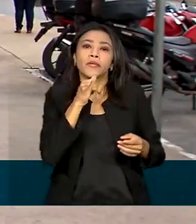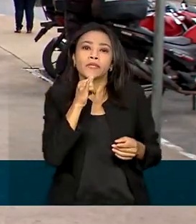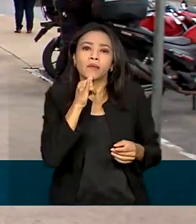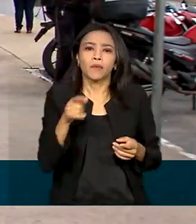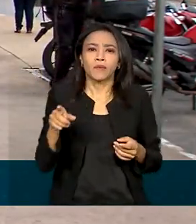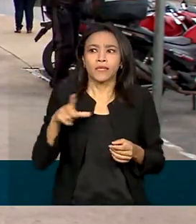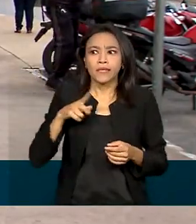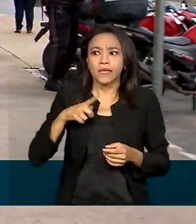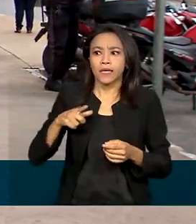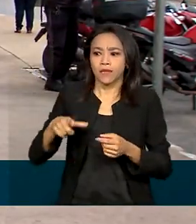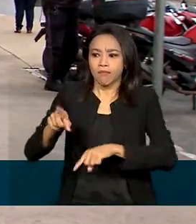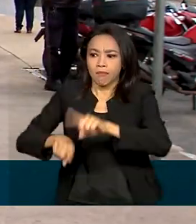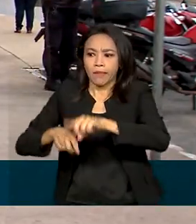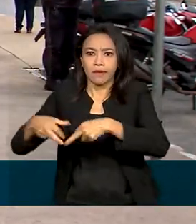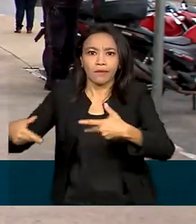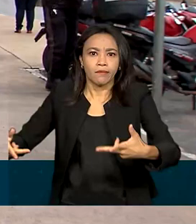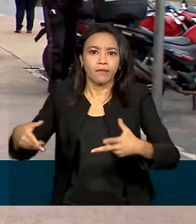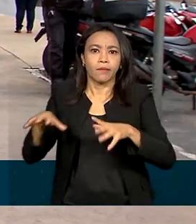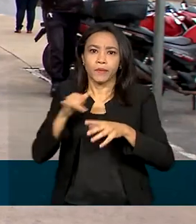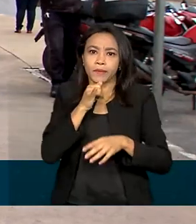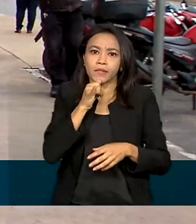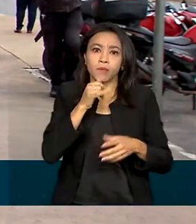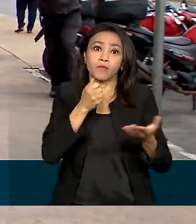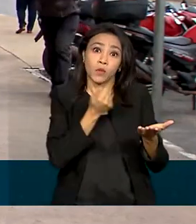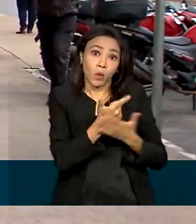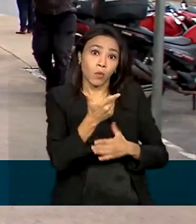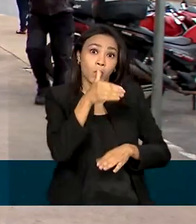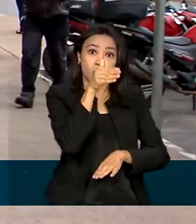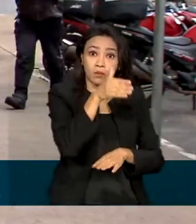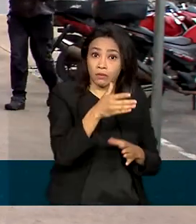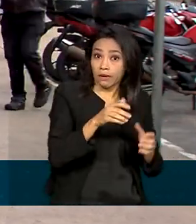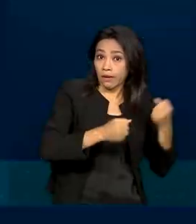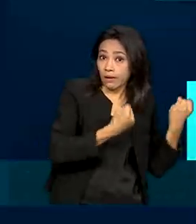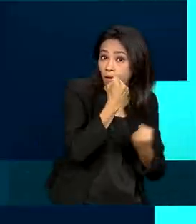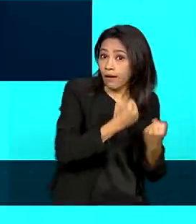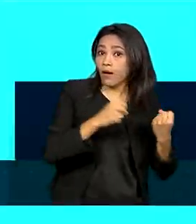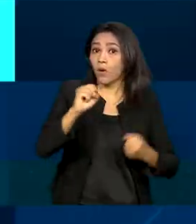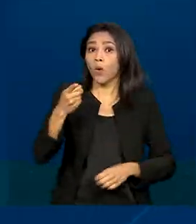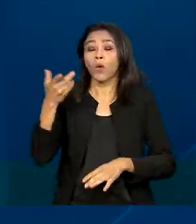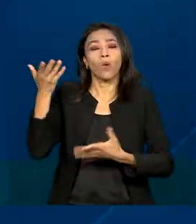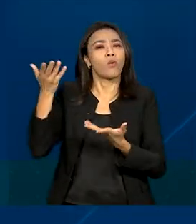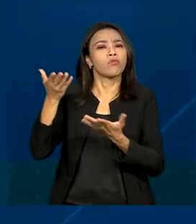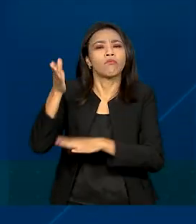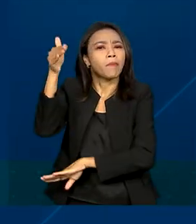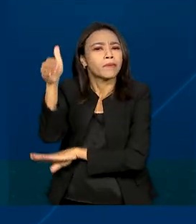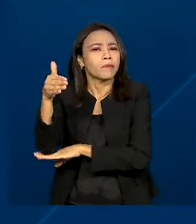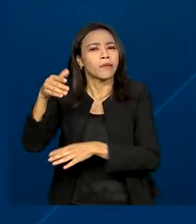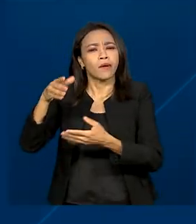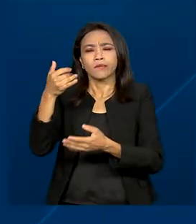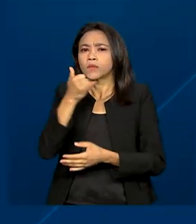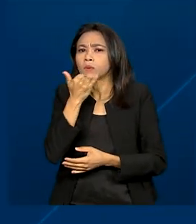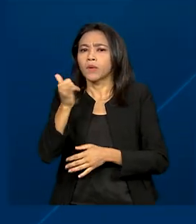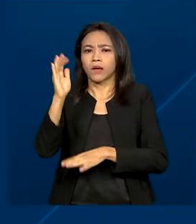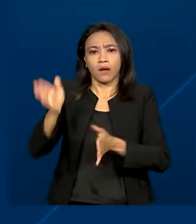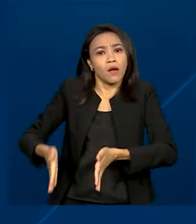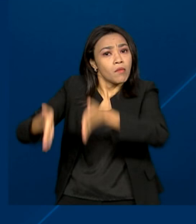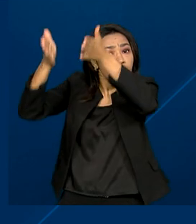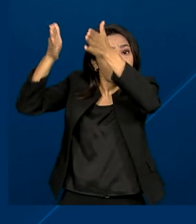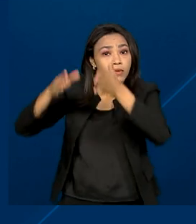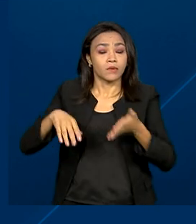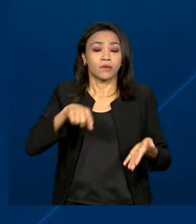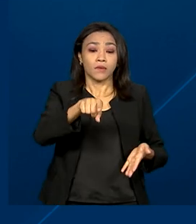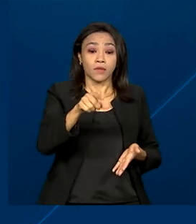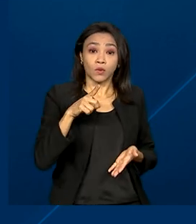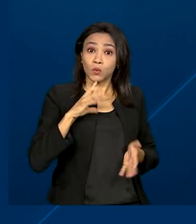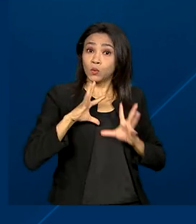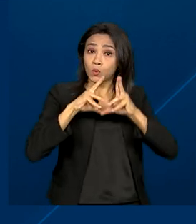bem como garantia, como financiamento de imóveis e de carros. Toda negociação será feita online pelo portal